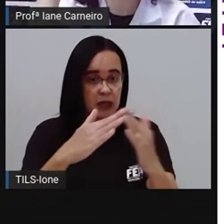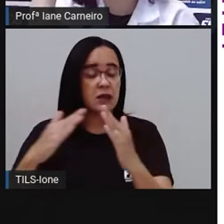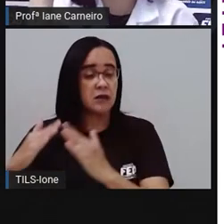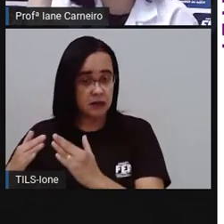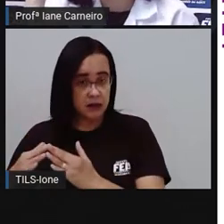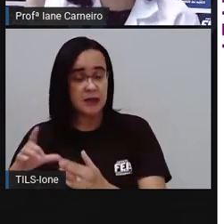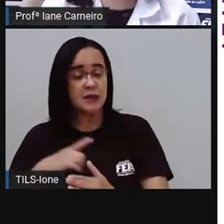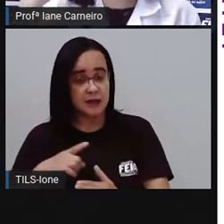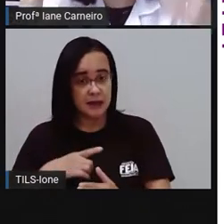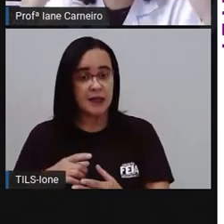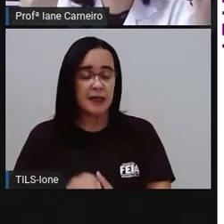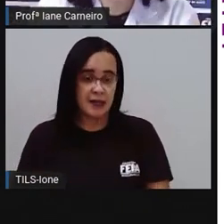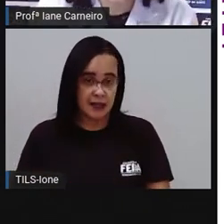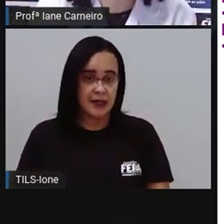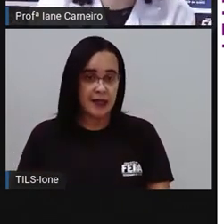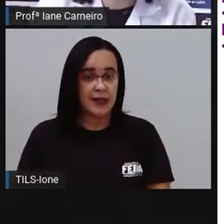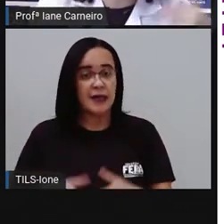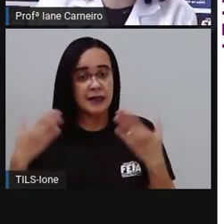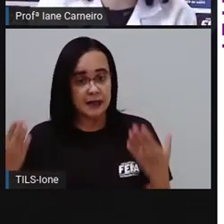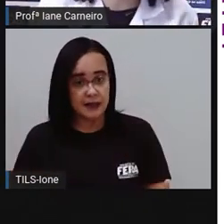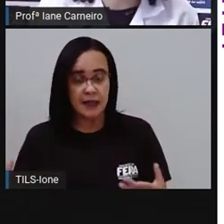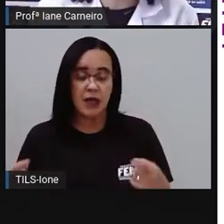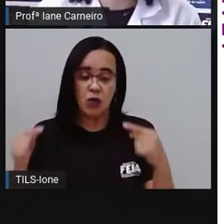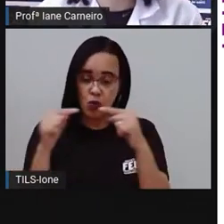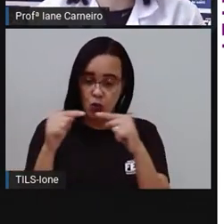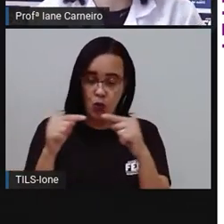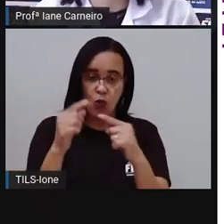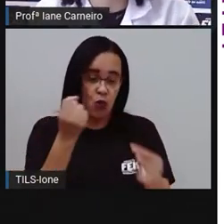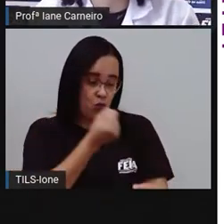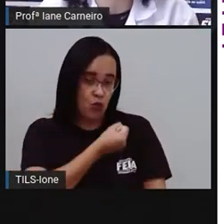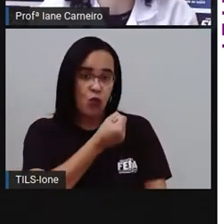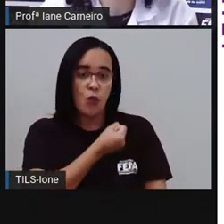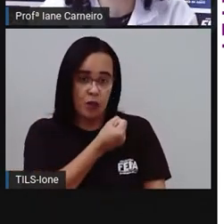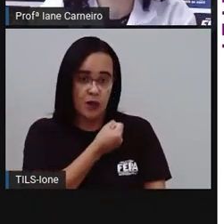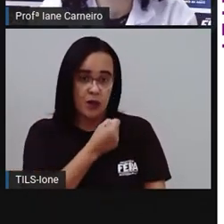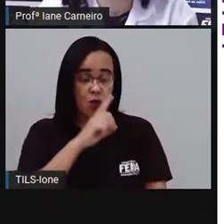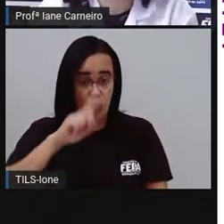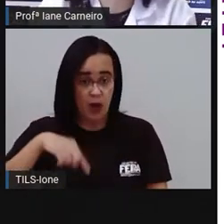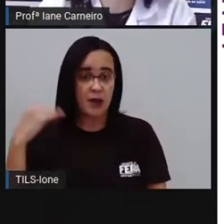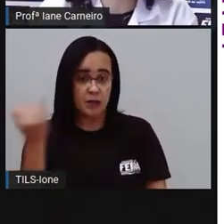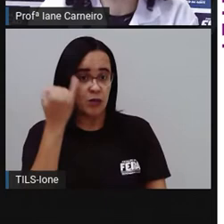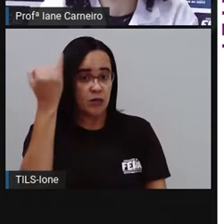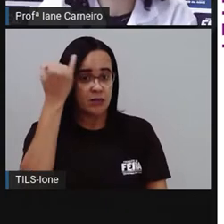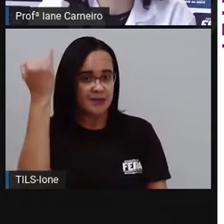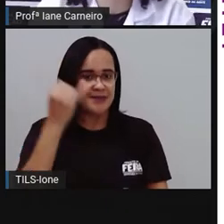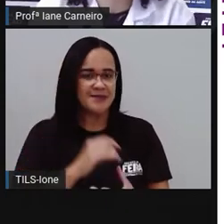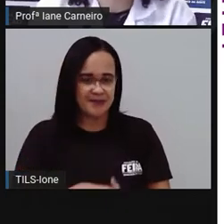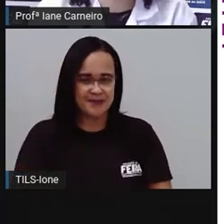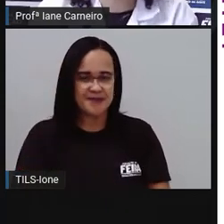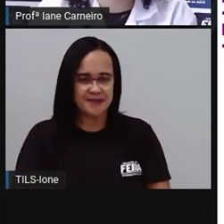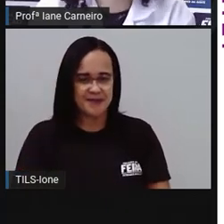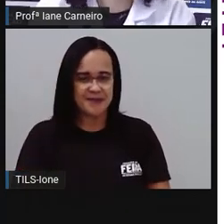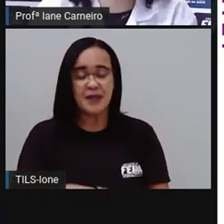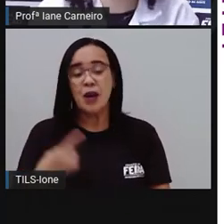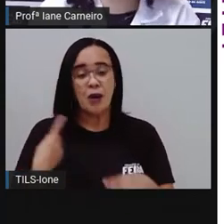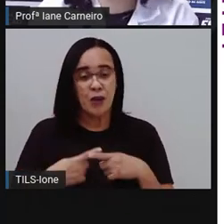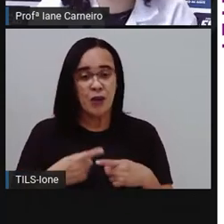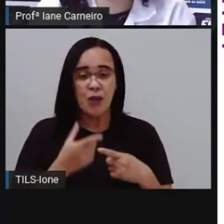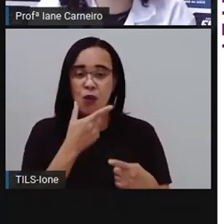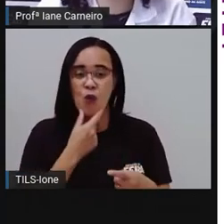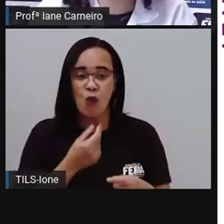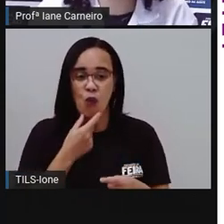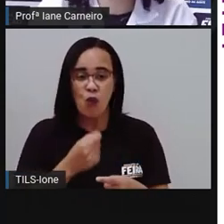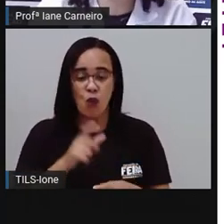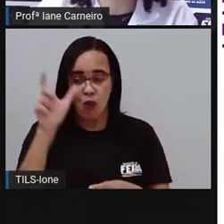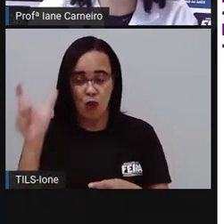é uma segunda casa daquele terreno. Então, é importante saber o número. Porque o carteiro, ele... Se o número não estiver